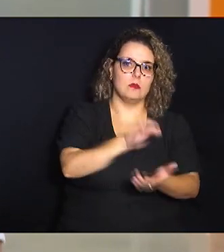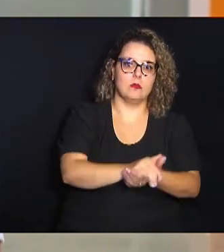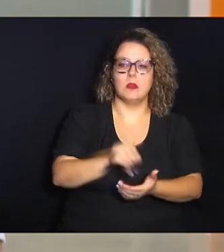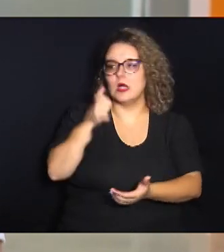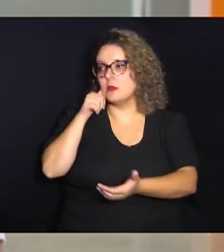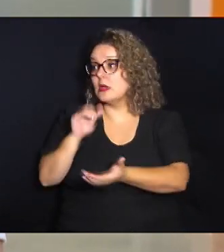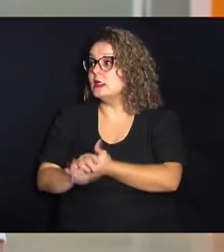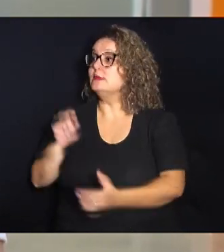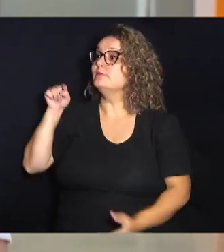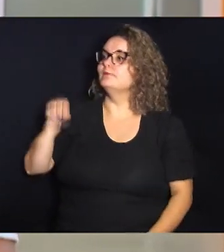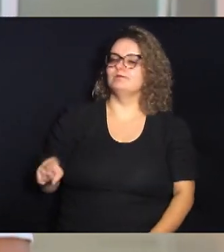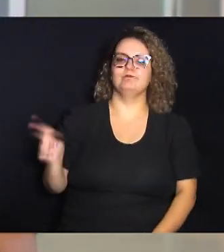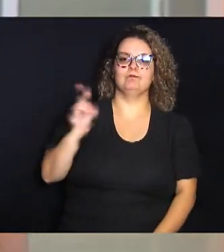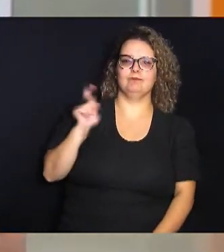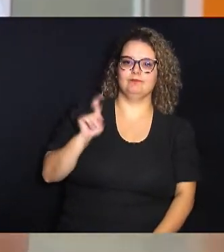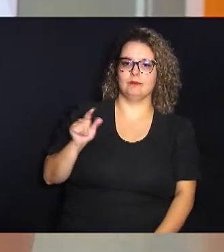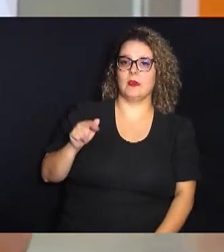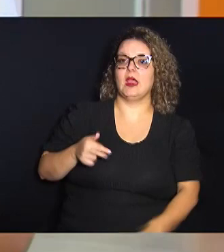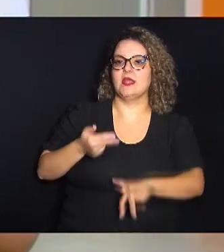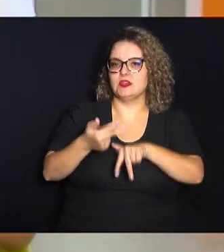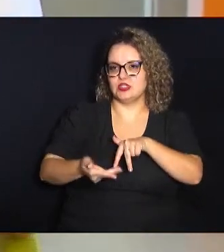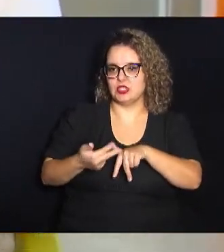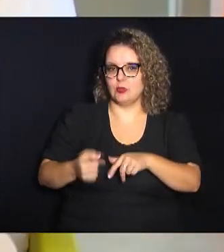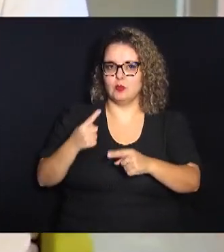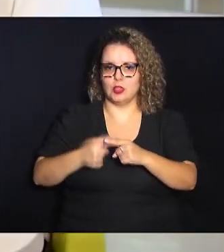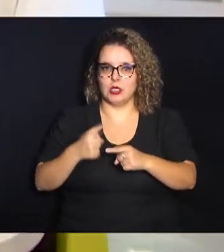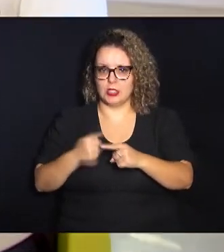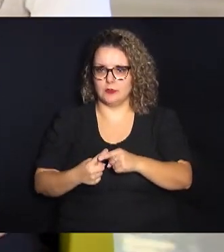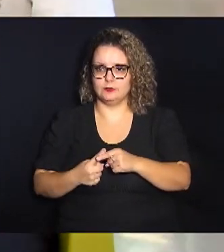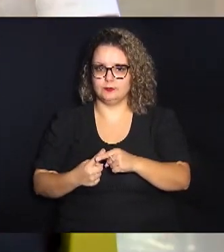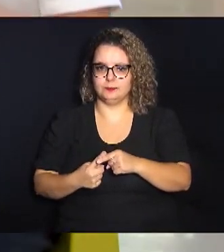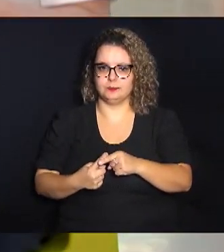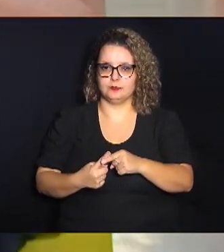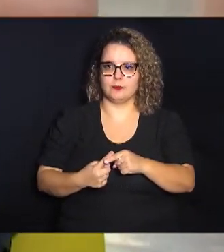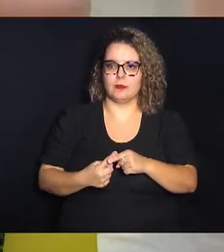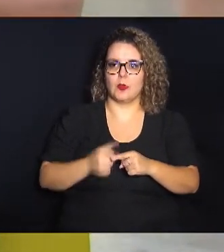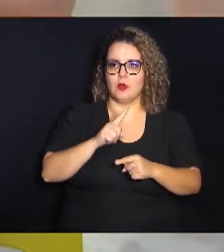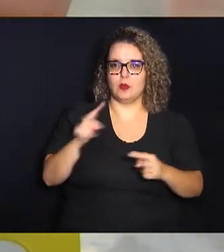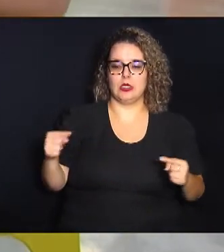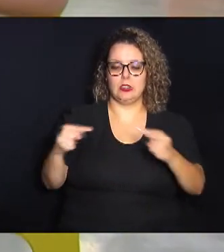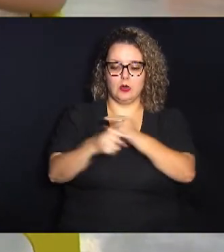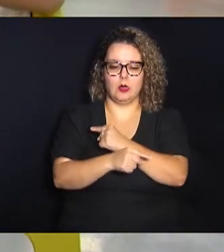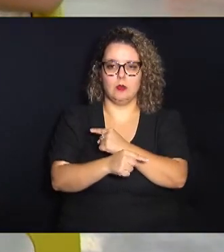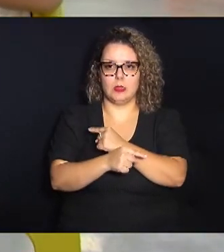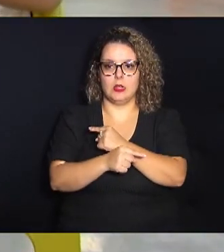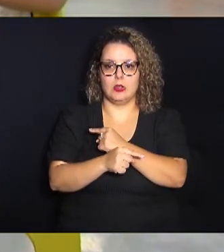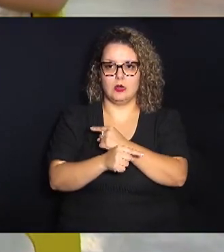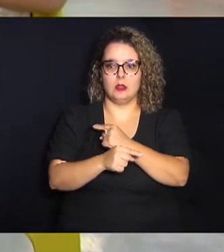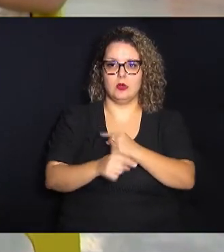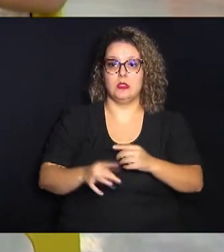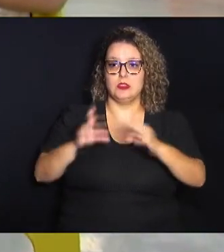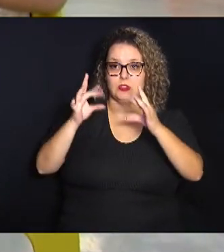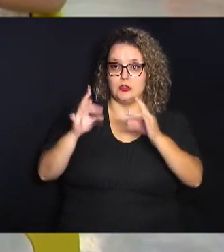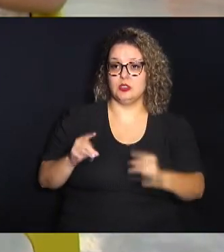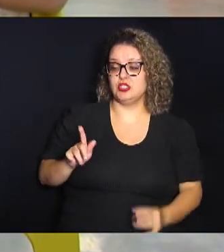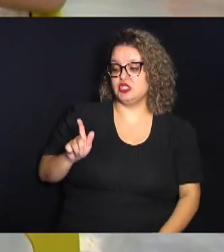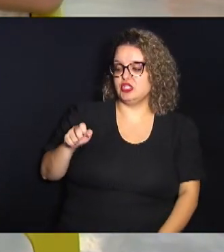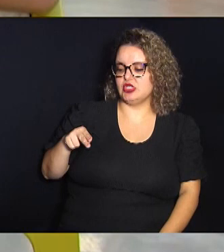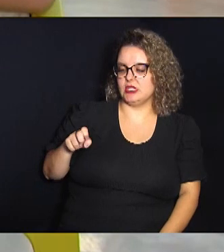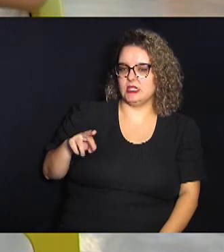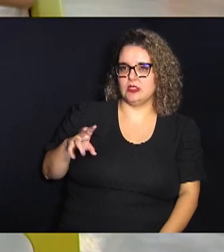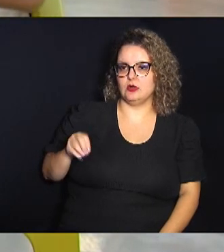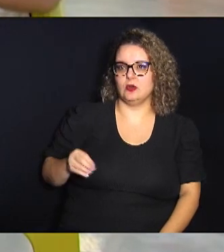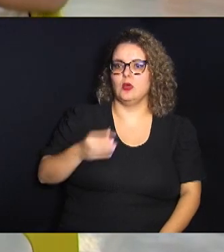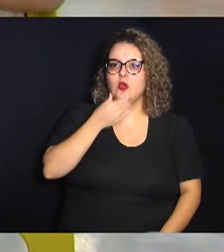caso a gente entra na questão de gênero por quê? porque na verdade eles não são opostos eles são definidos pelo gênero né o